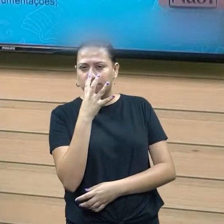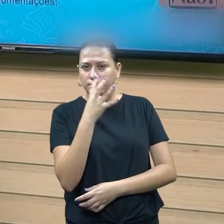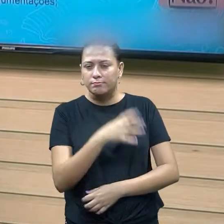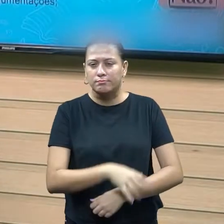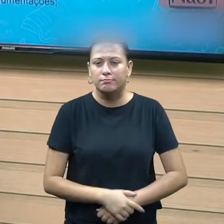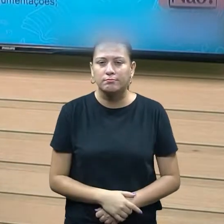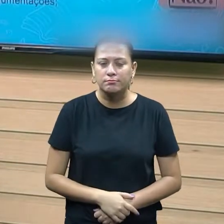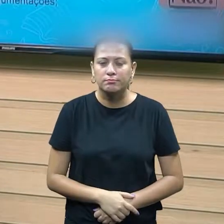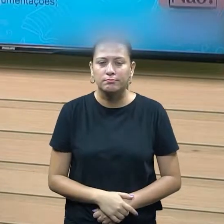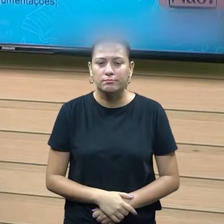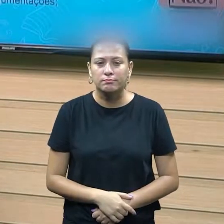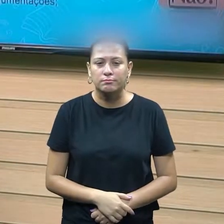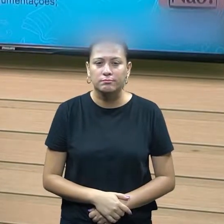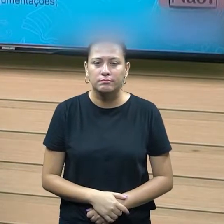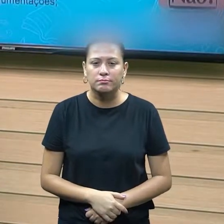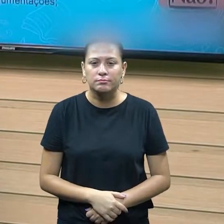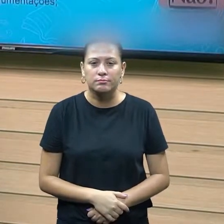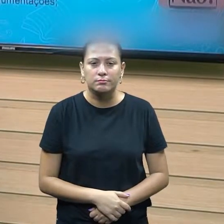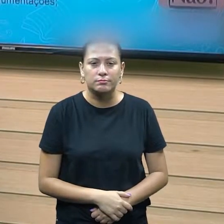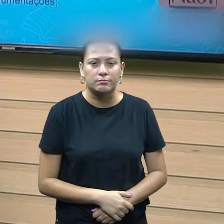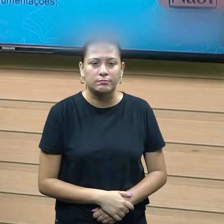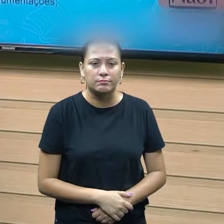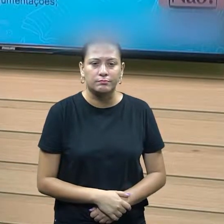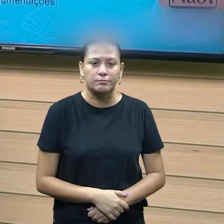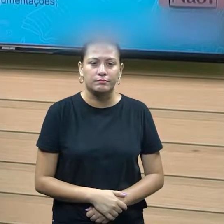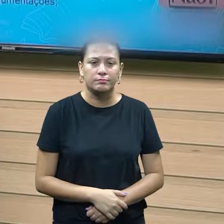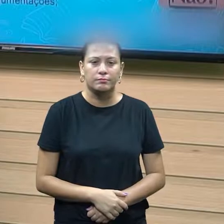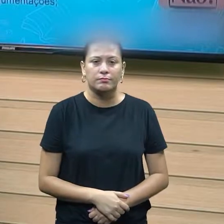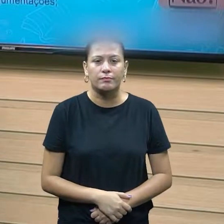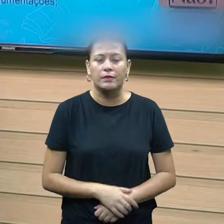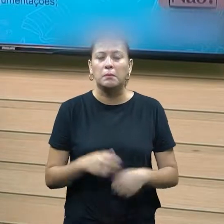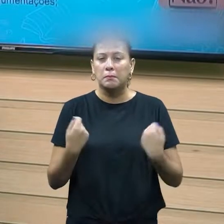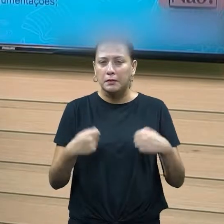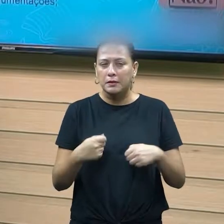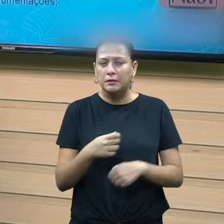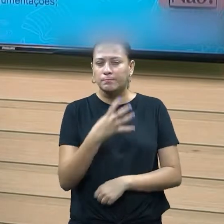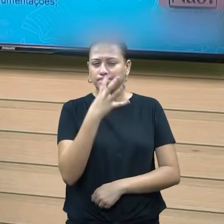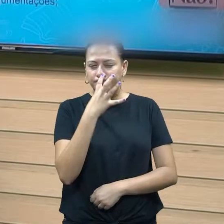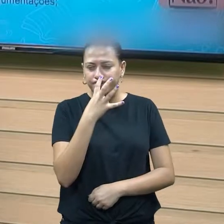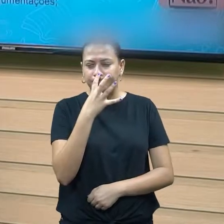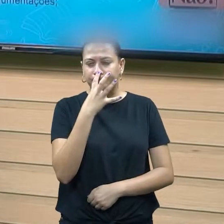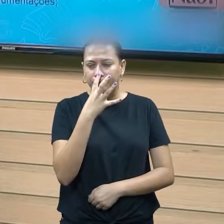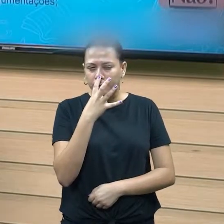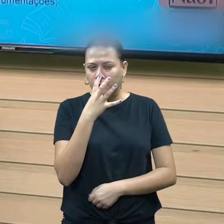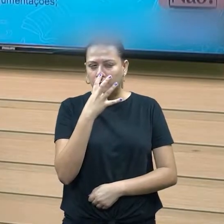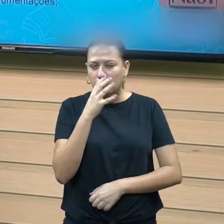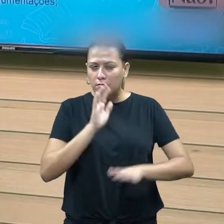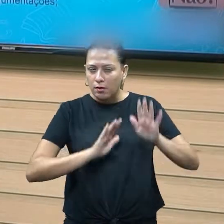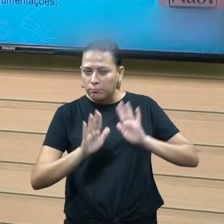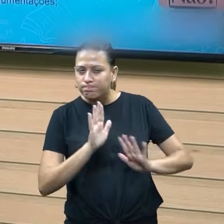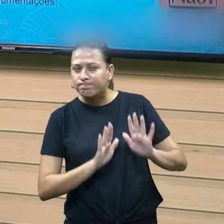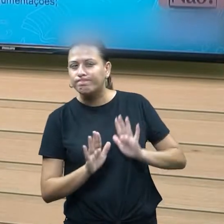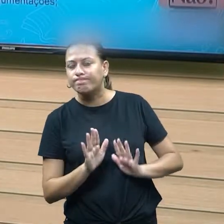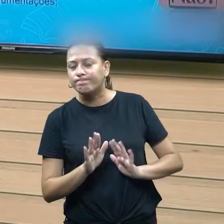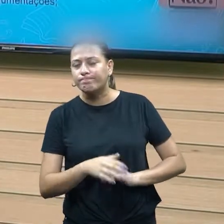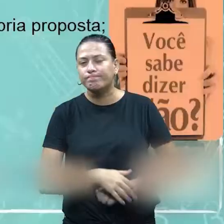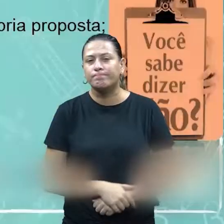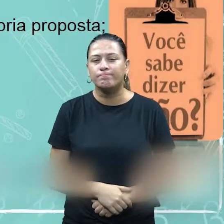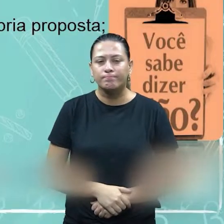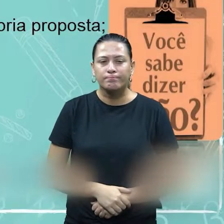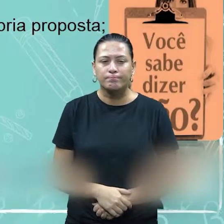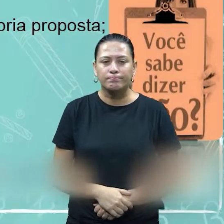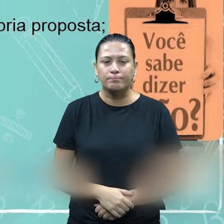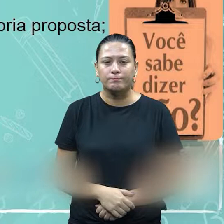Então, daí, aí você tem que ser bastante observador e bastante cauteloso em relação a isso também, né.